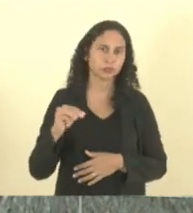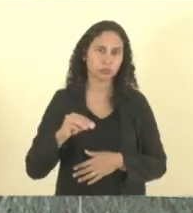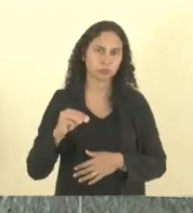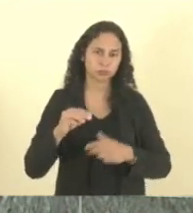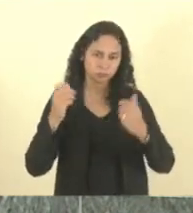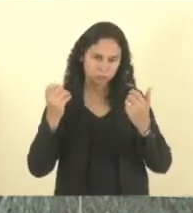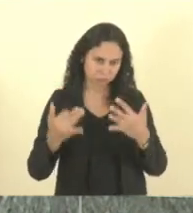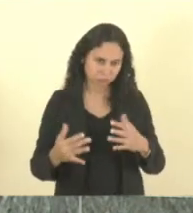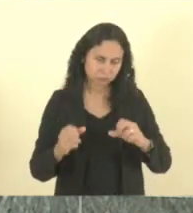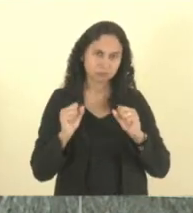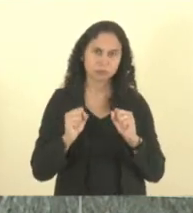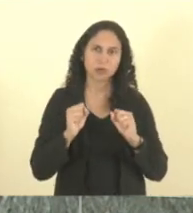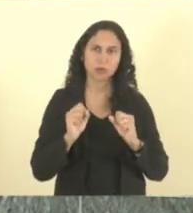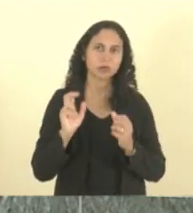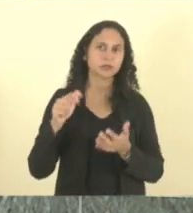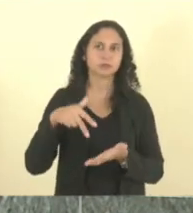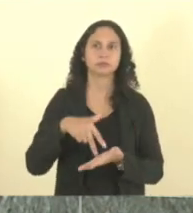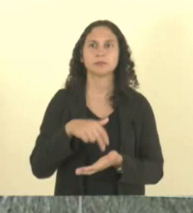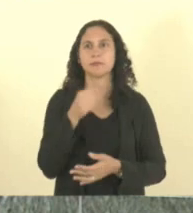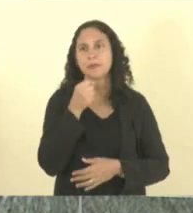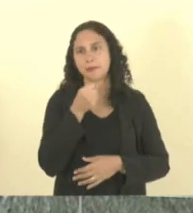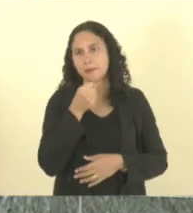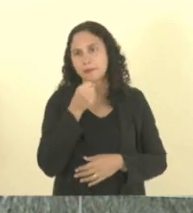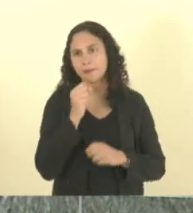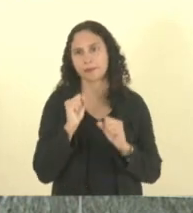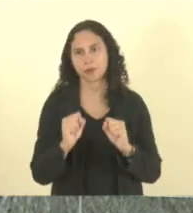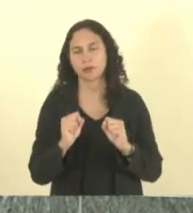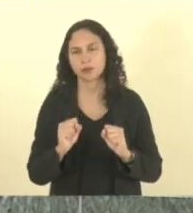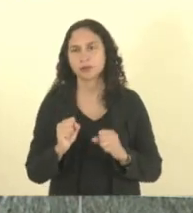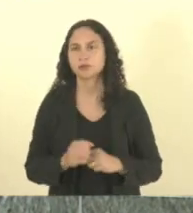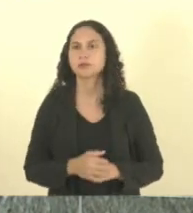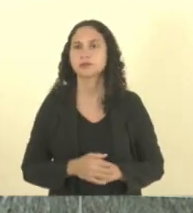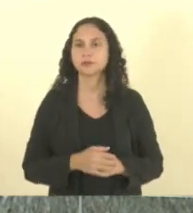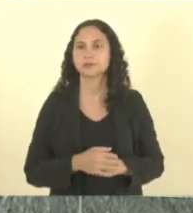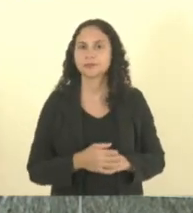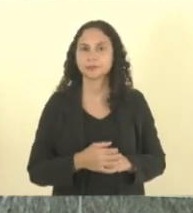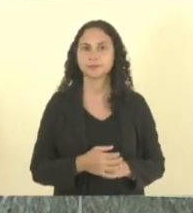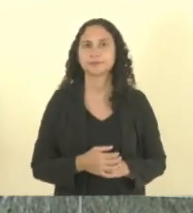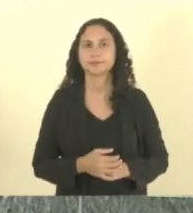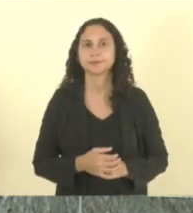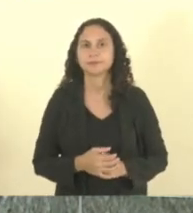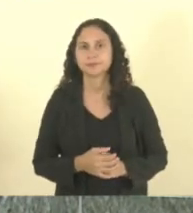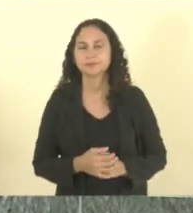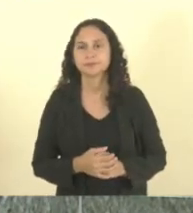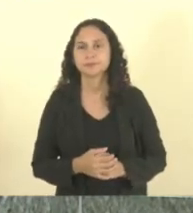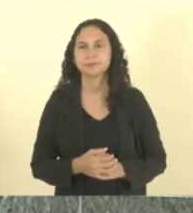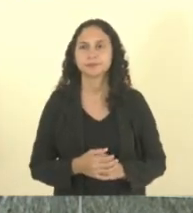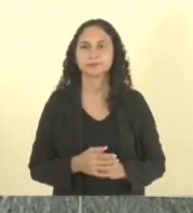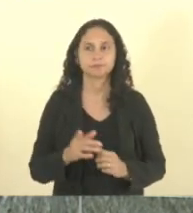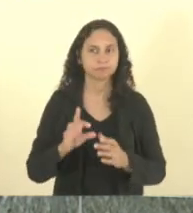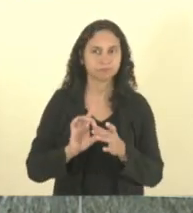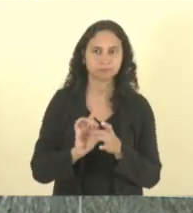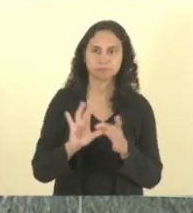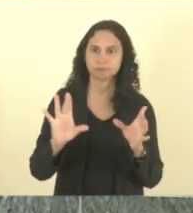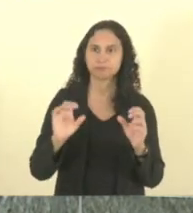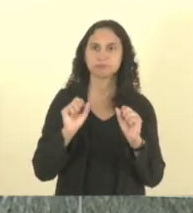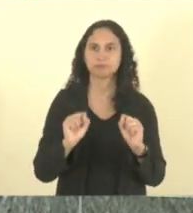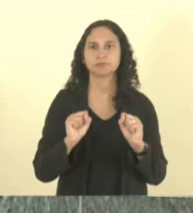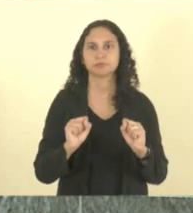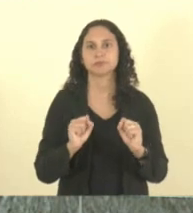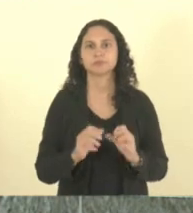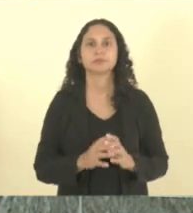gente vai disponibilizar ali o público para vocês poderem se manifestar. A gente aproveita a oportunidade e pode ficar à vontade ali do público.